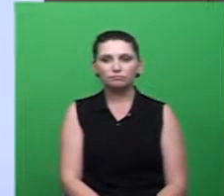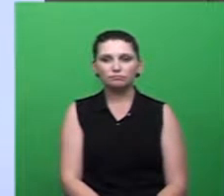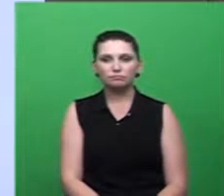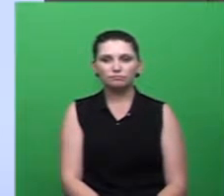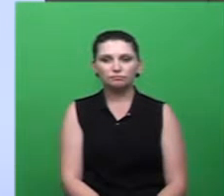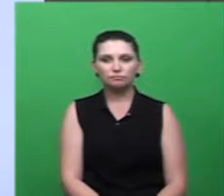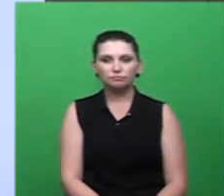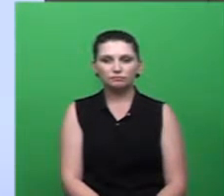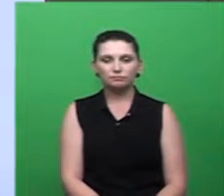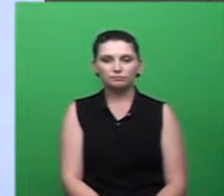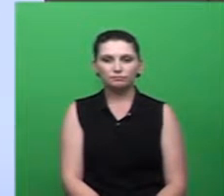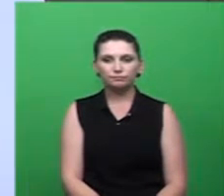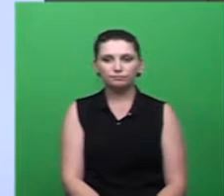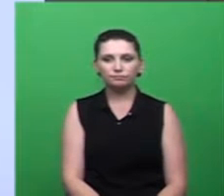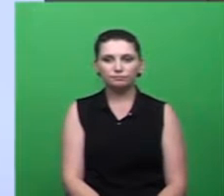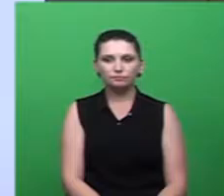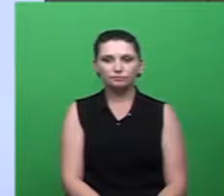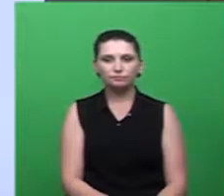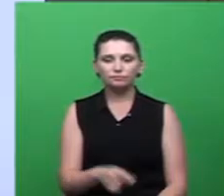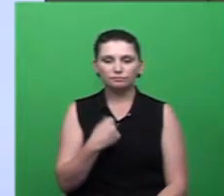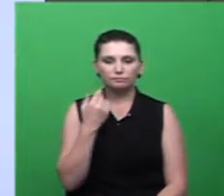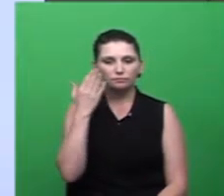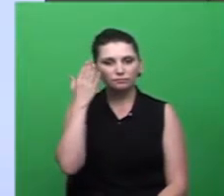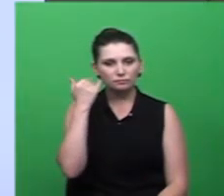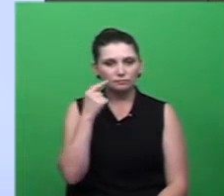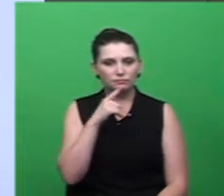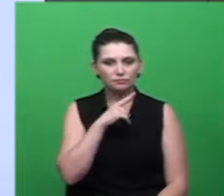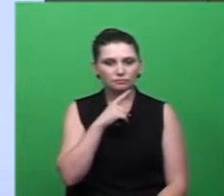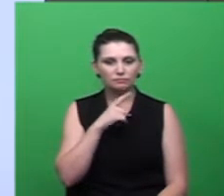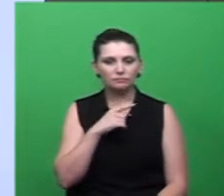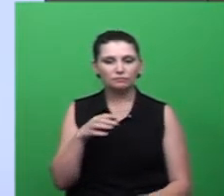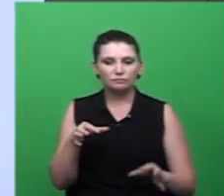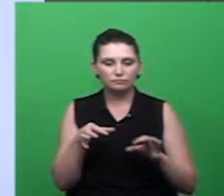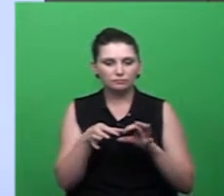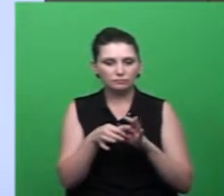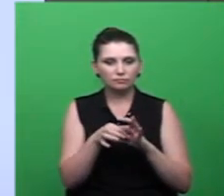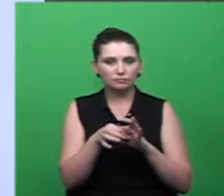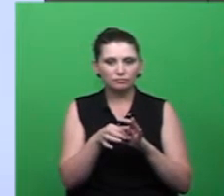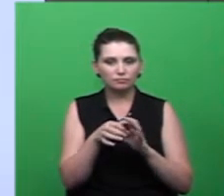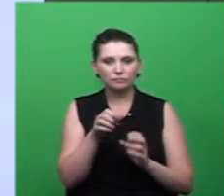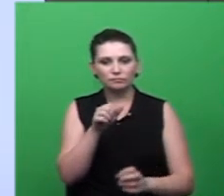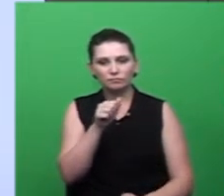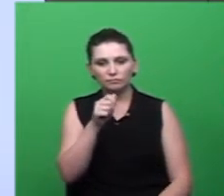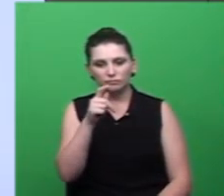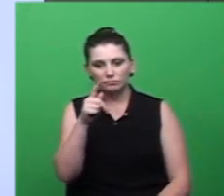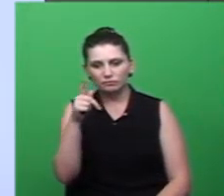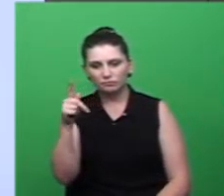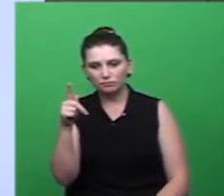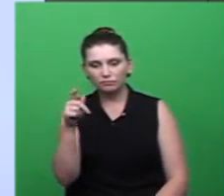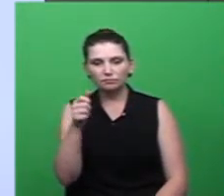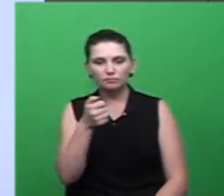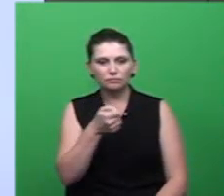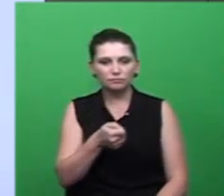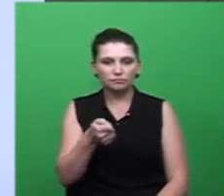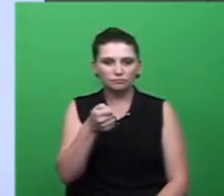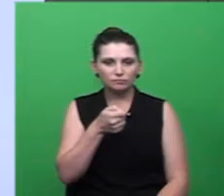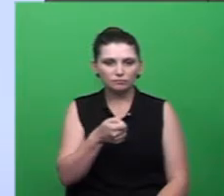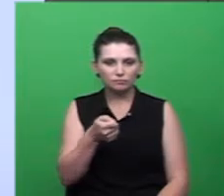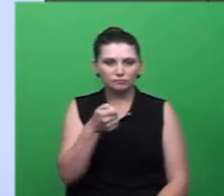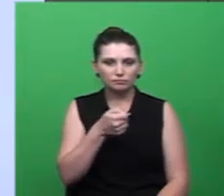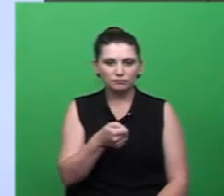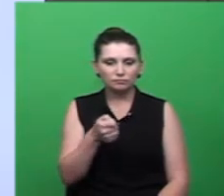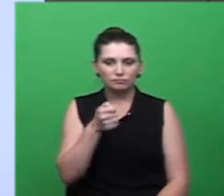gente já sabe aqui, a gente colocou como possíveis parcerias, né, as APPs, as associações de moradores, eu ouvi no